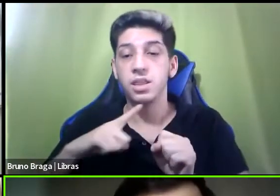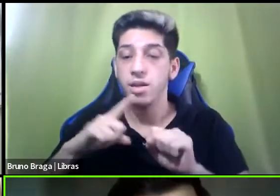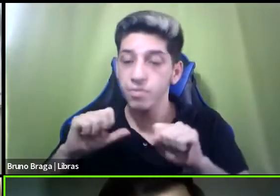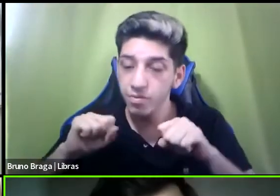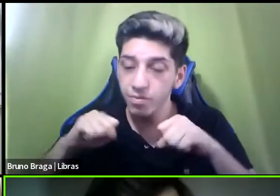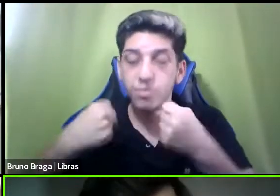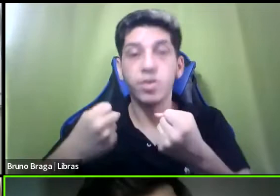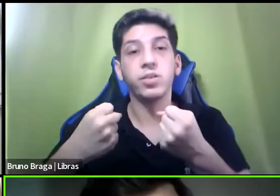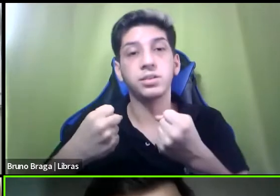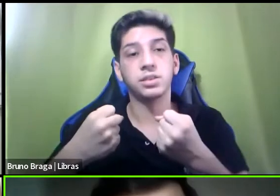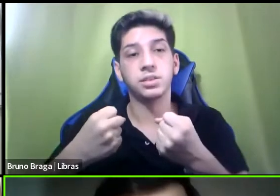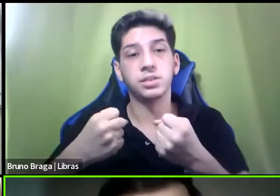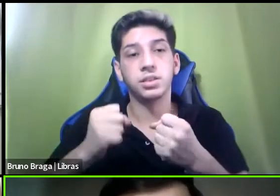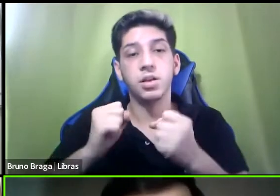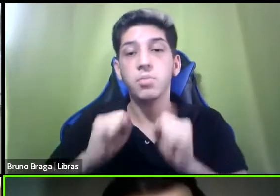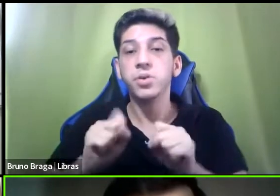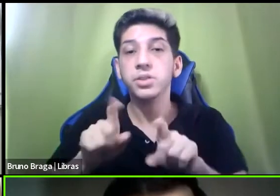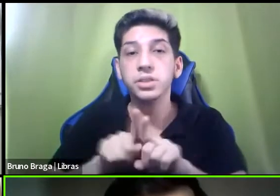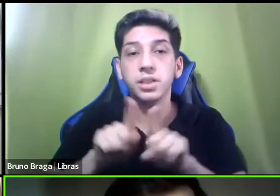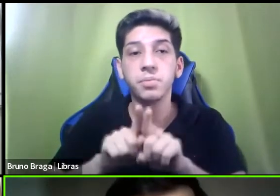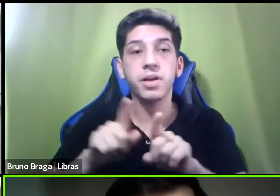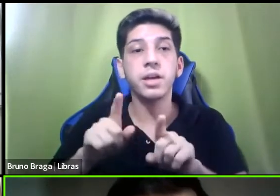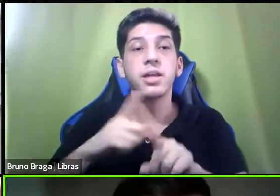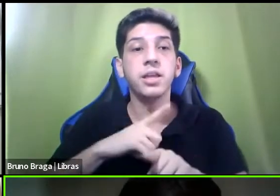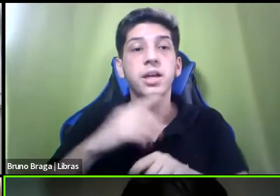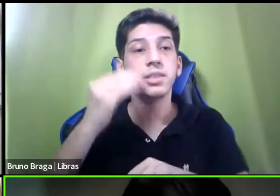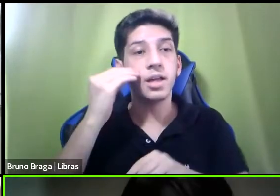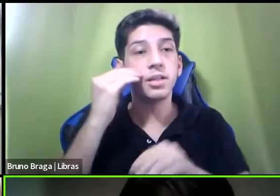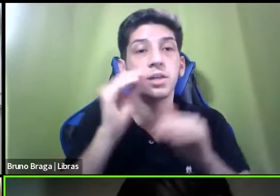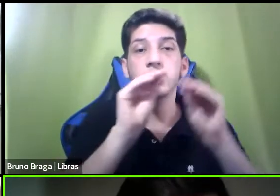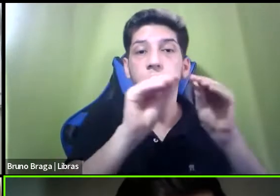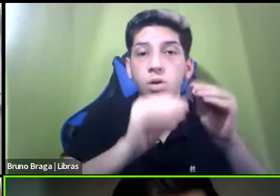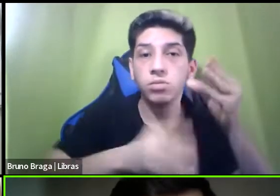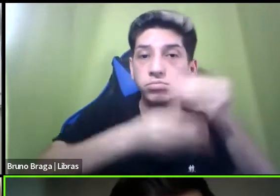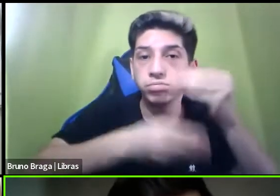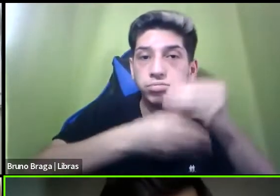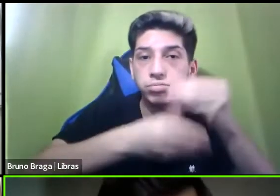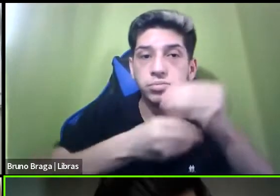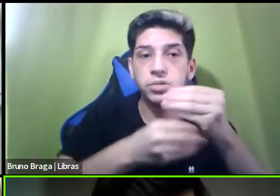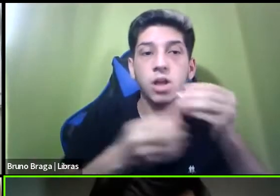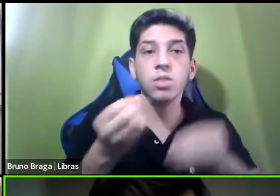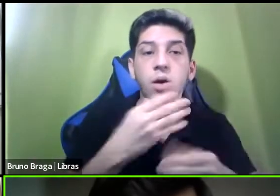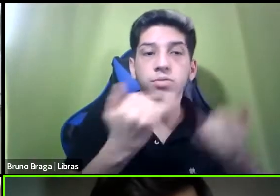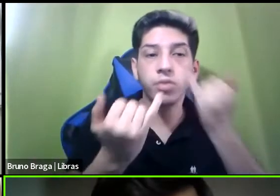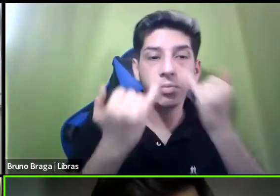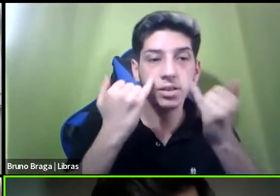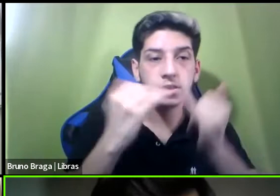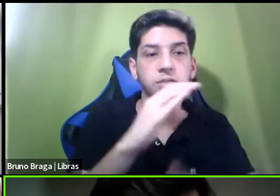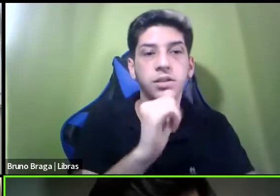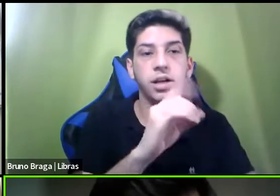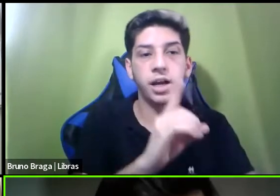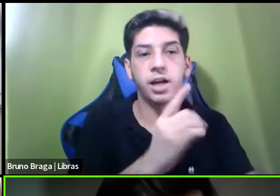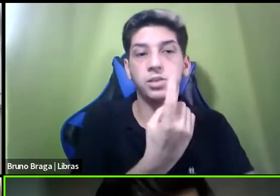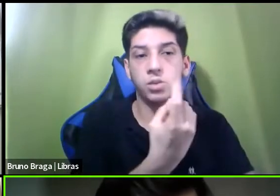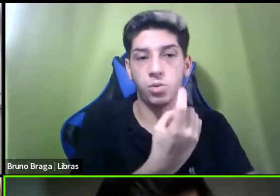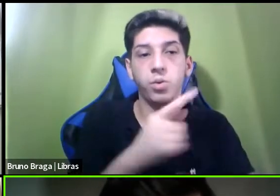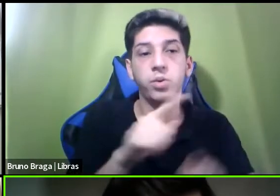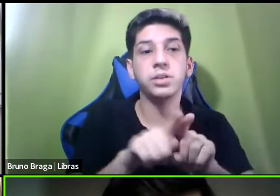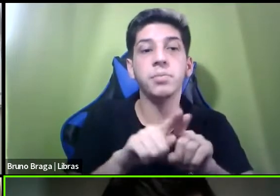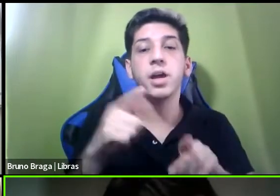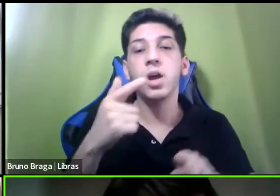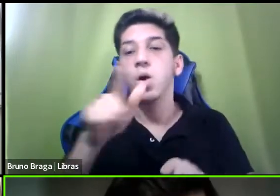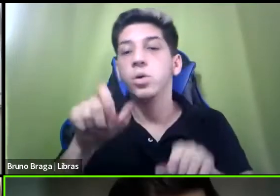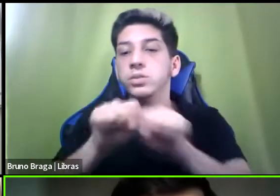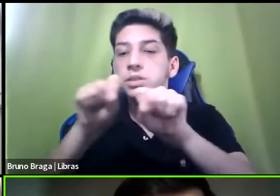poderia ter atualizado o Cade Único né e outras bases de dados que são né que lhe são ali